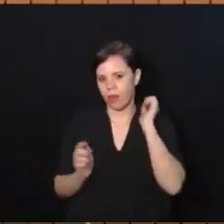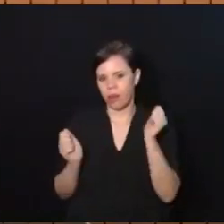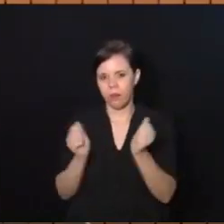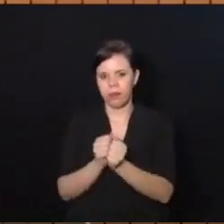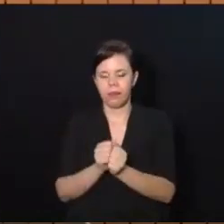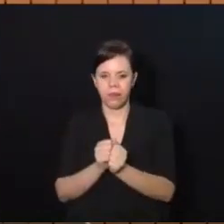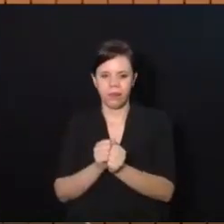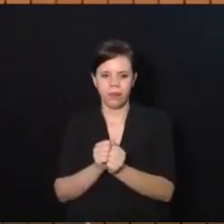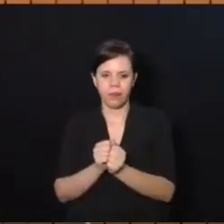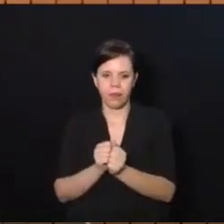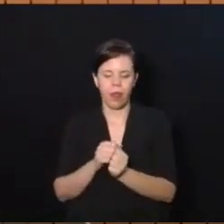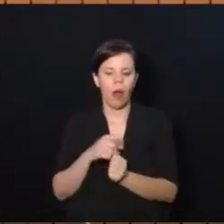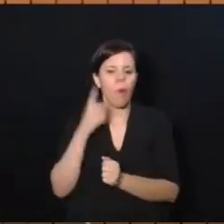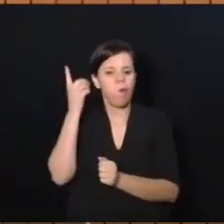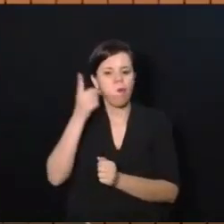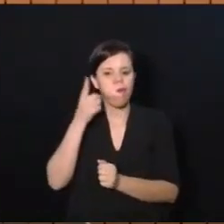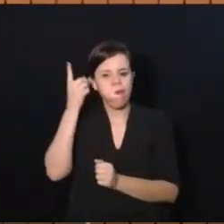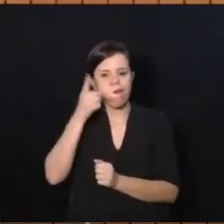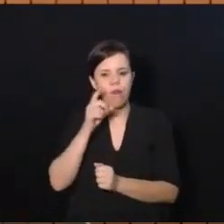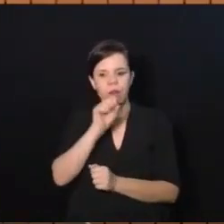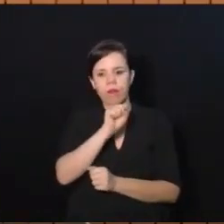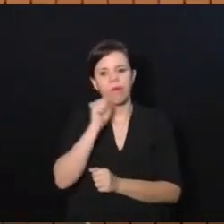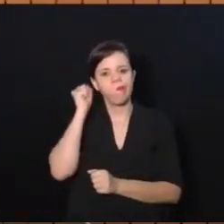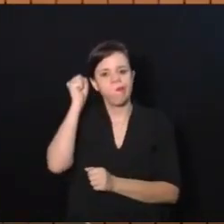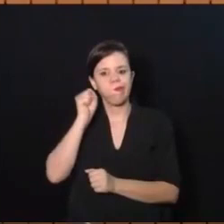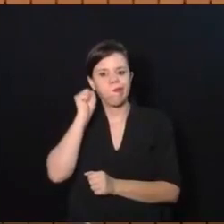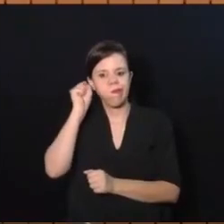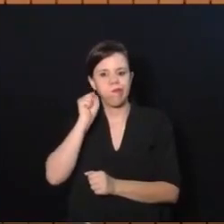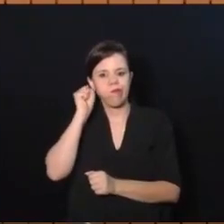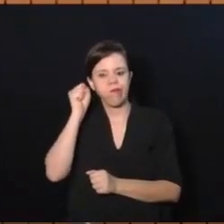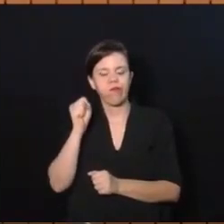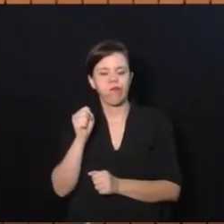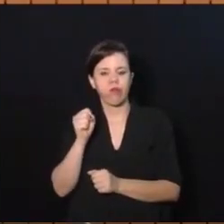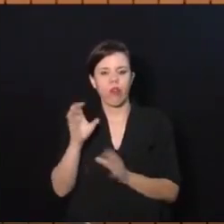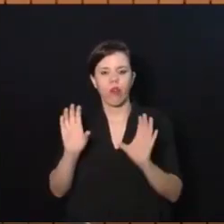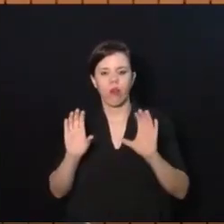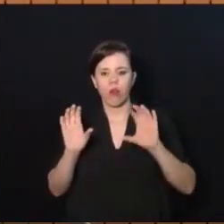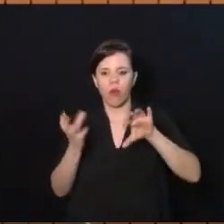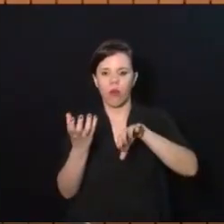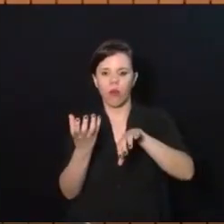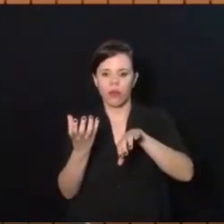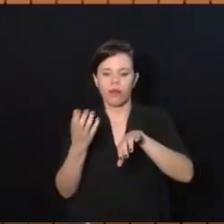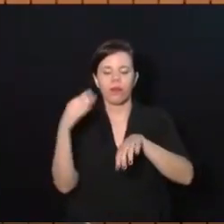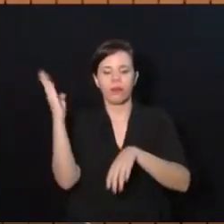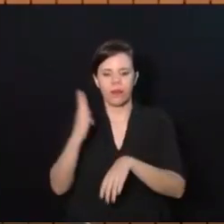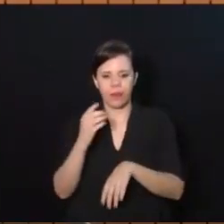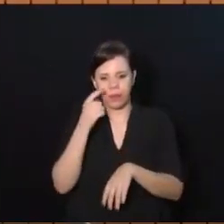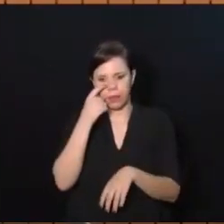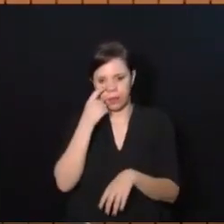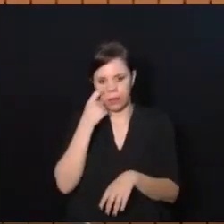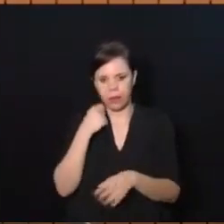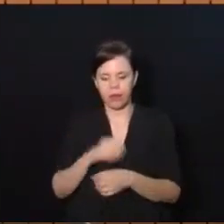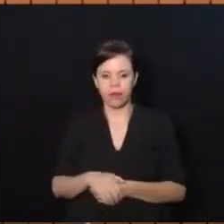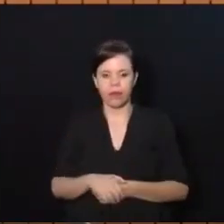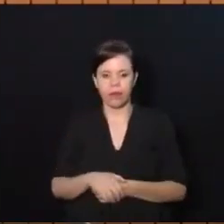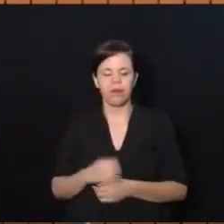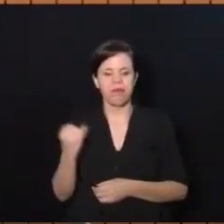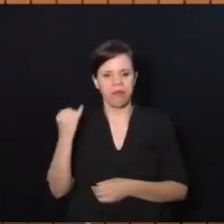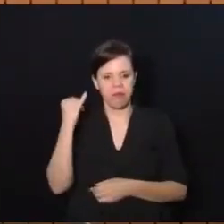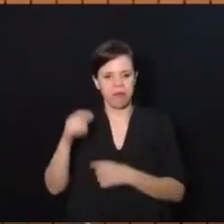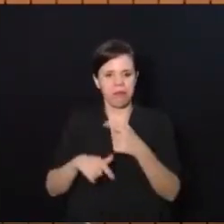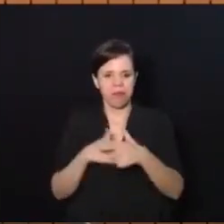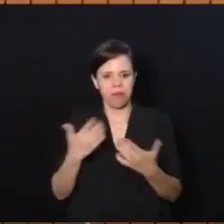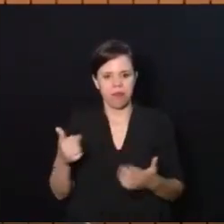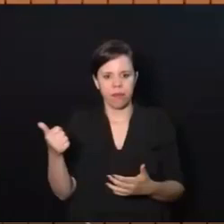junto aos deputados e aos senadores no Congresso Nacional. Sem dúvida, um trabalho bastante importante. Neste primeiro momento,